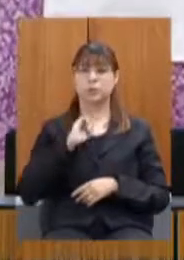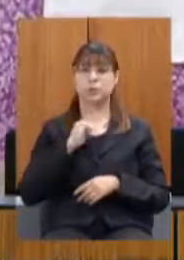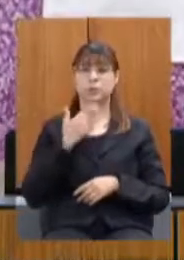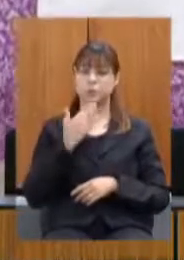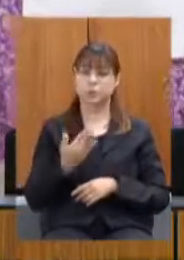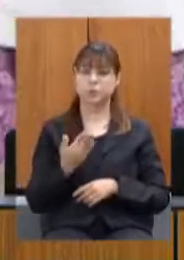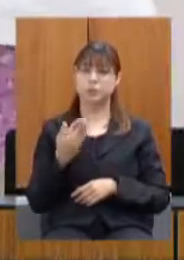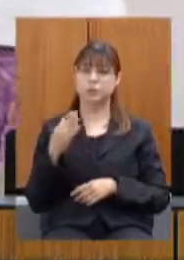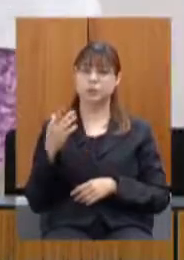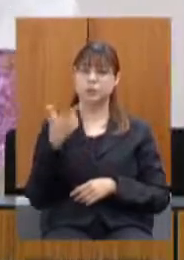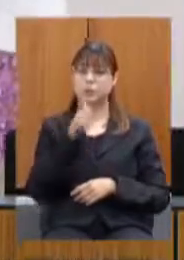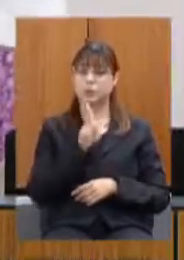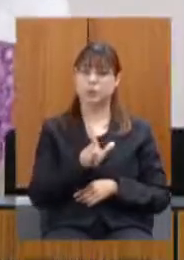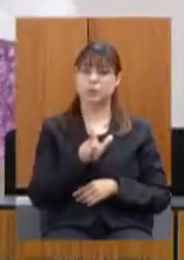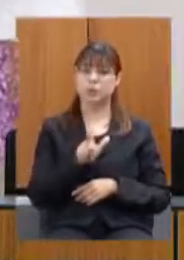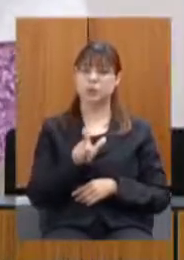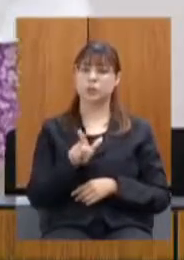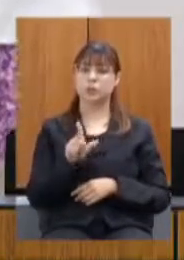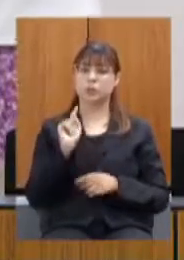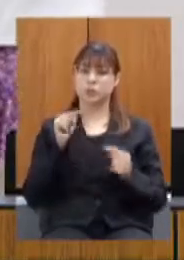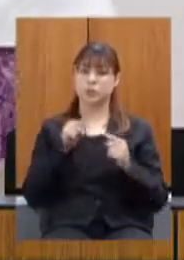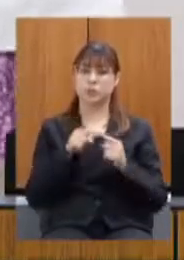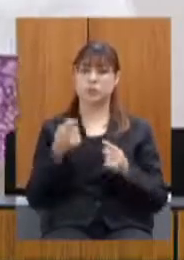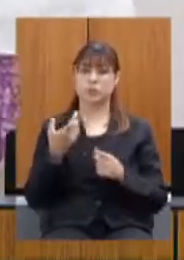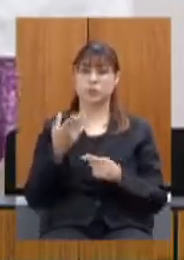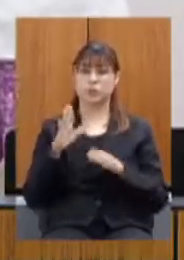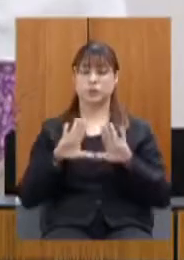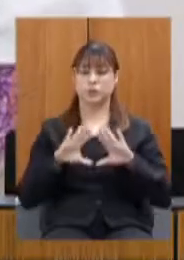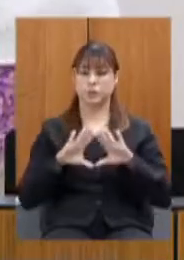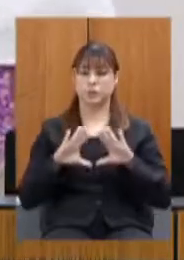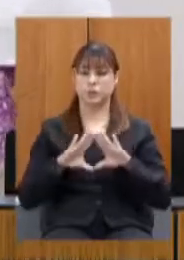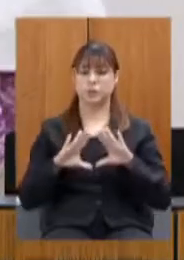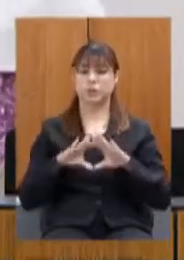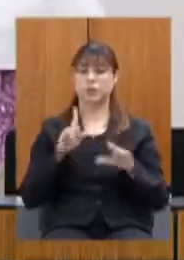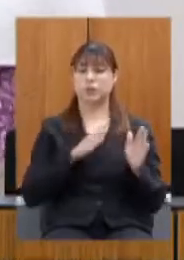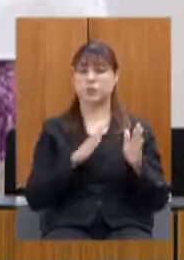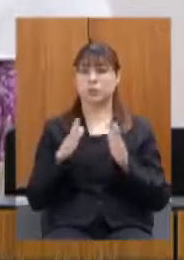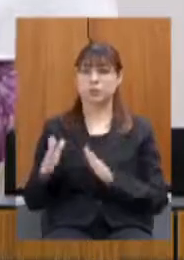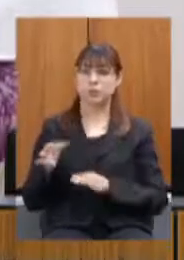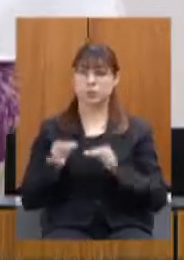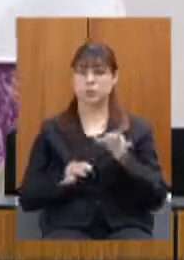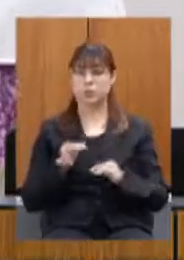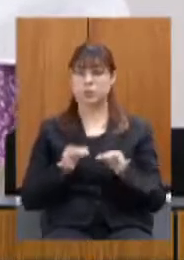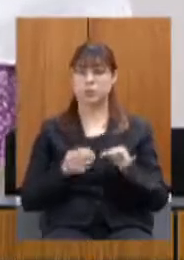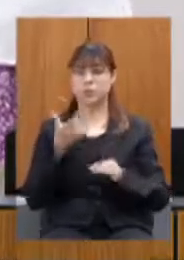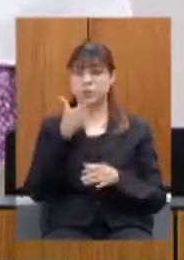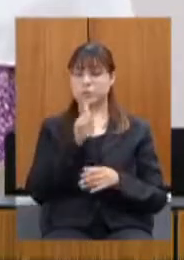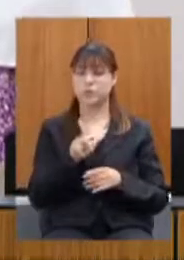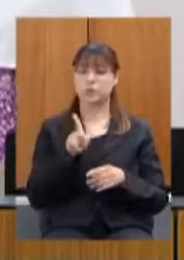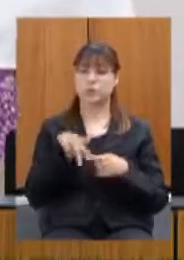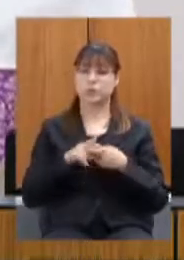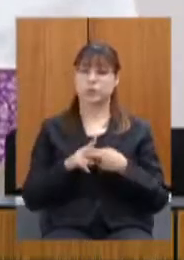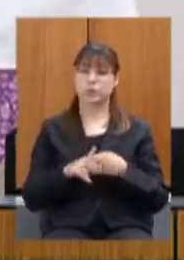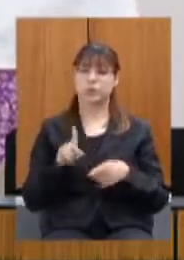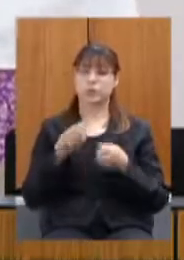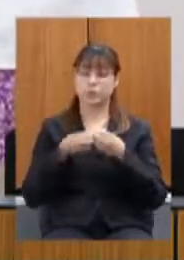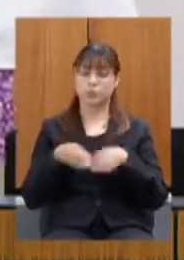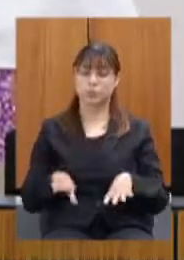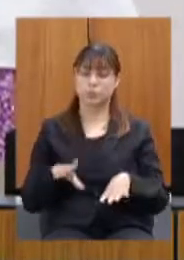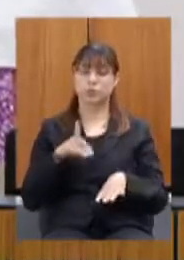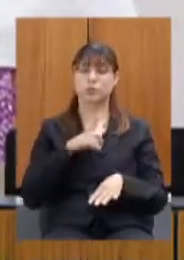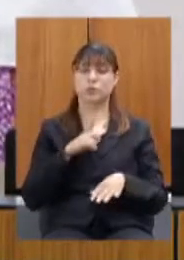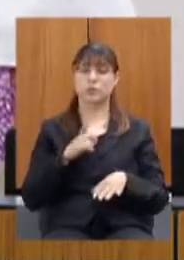adote medidas com o objetivo da assembleia legislativa integrar o processo judicial que trata de reparação dos danos sofridos pelo estado de minas gerais